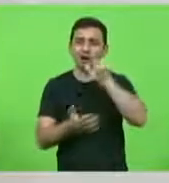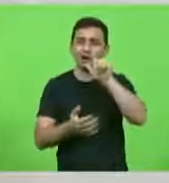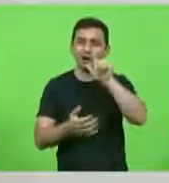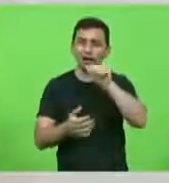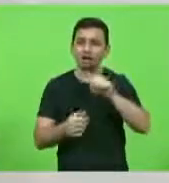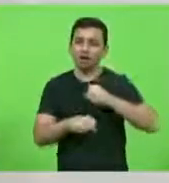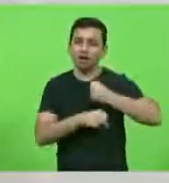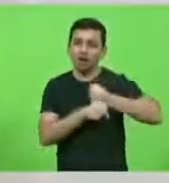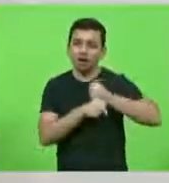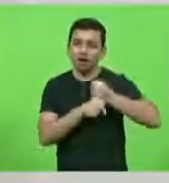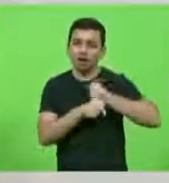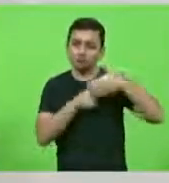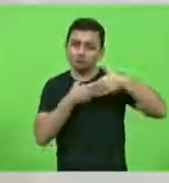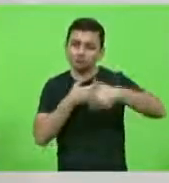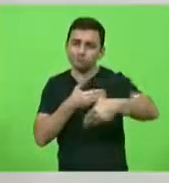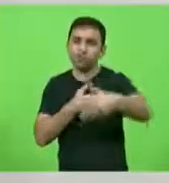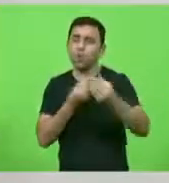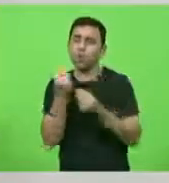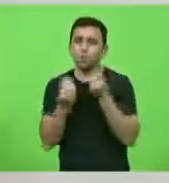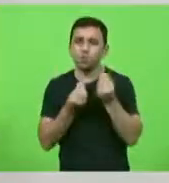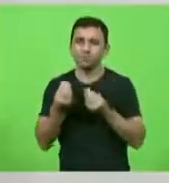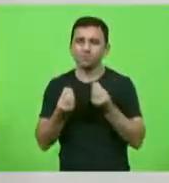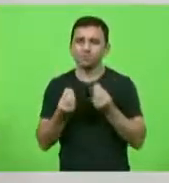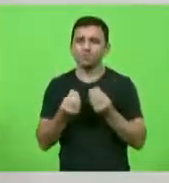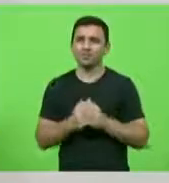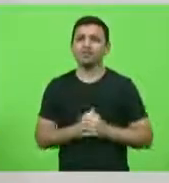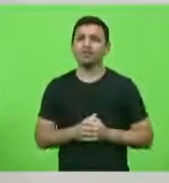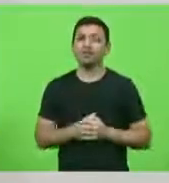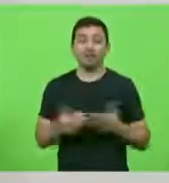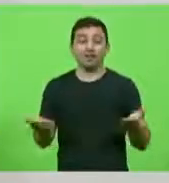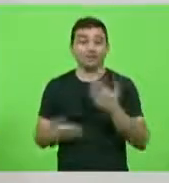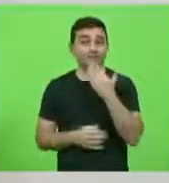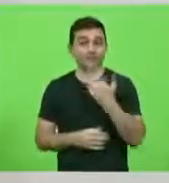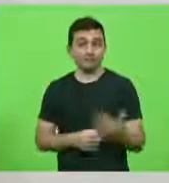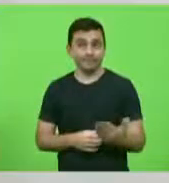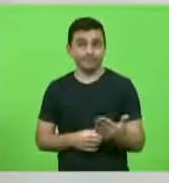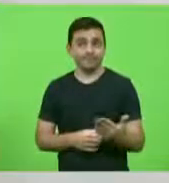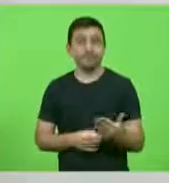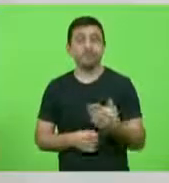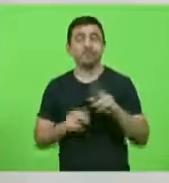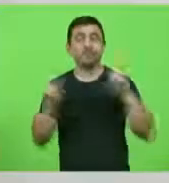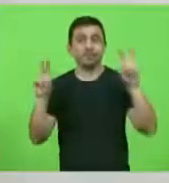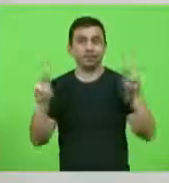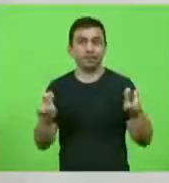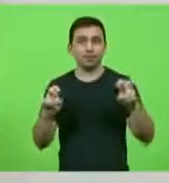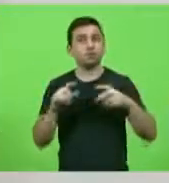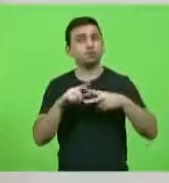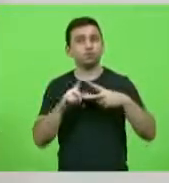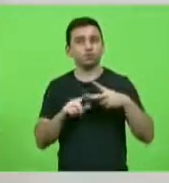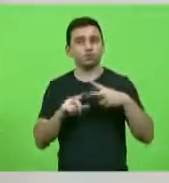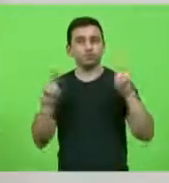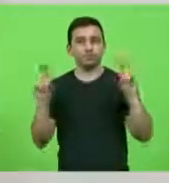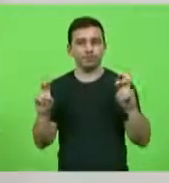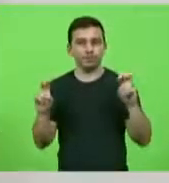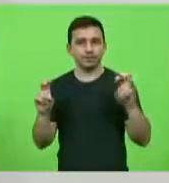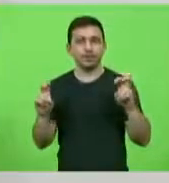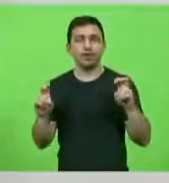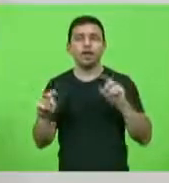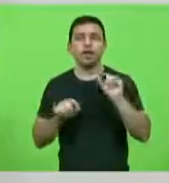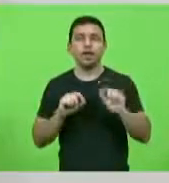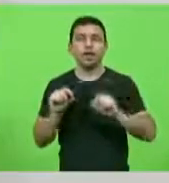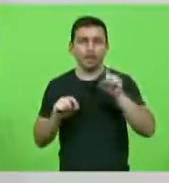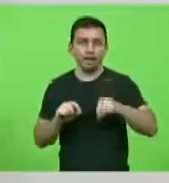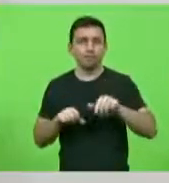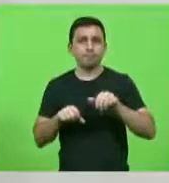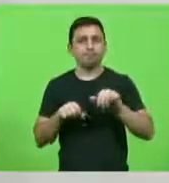em Santa Catarina. Então, o nosso requerimento trata de dois temas, planejamento e gestão dos